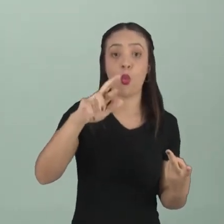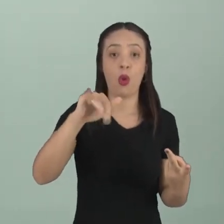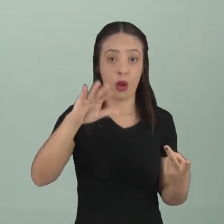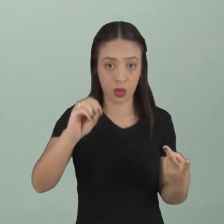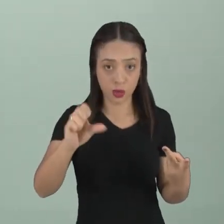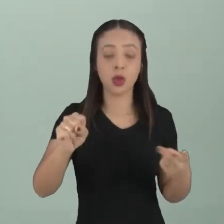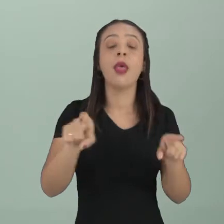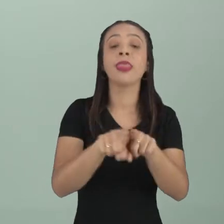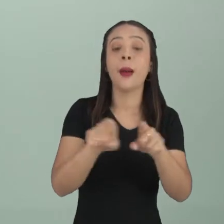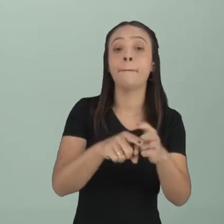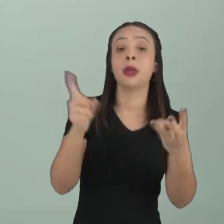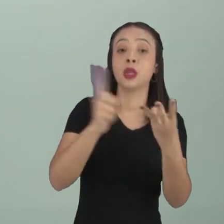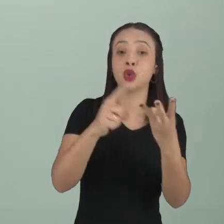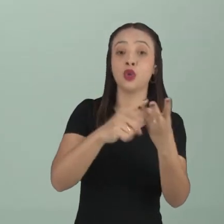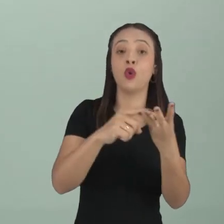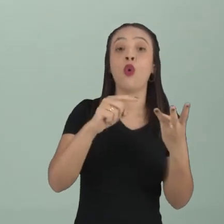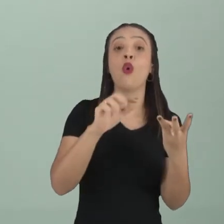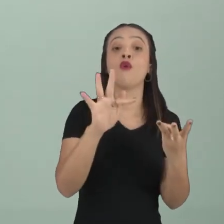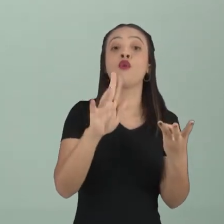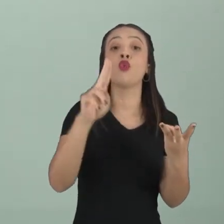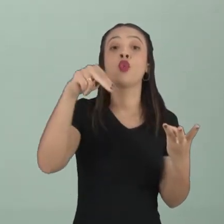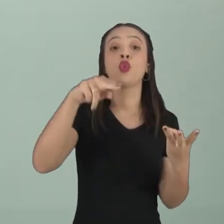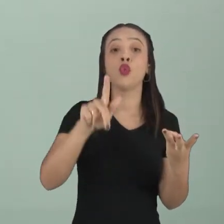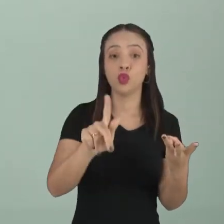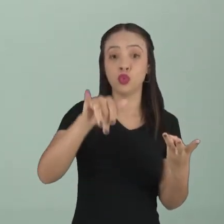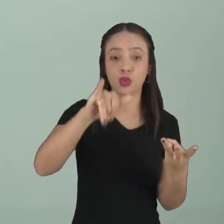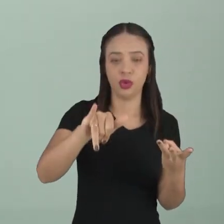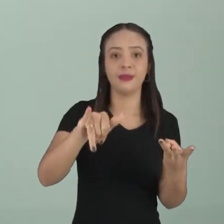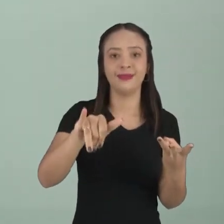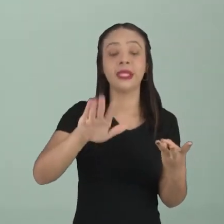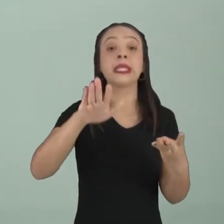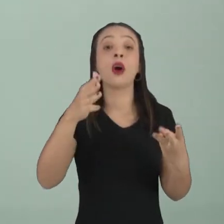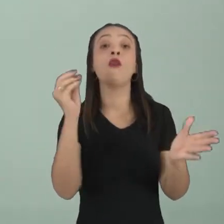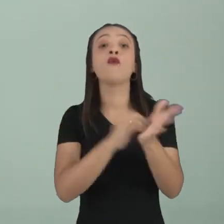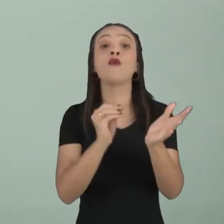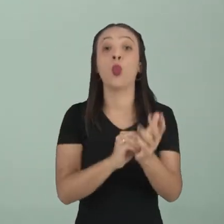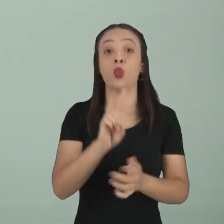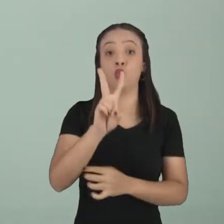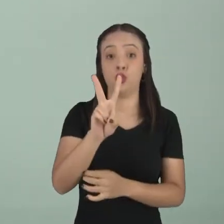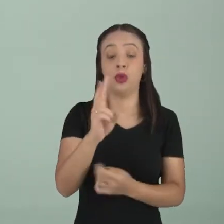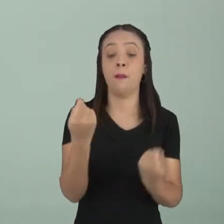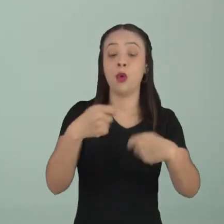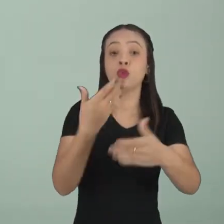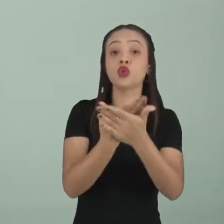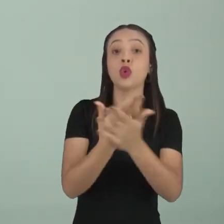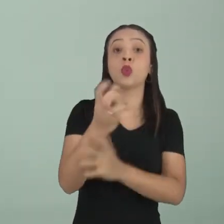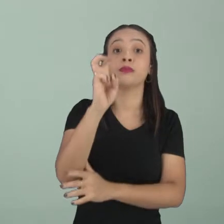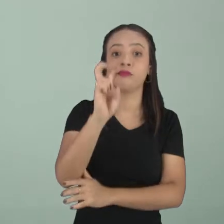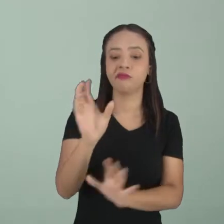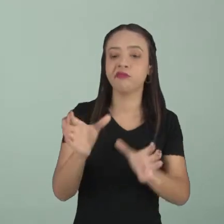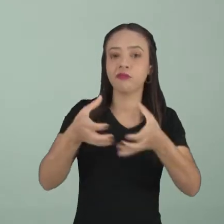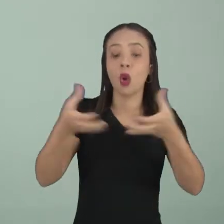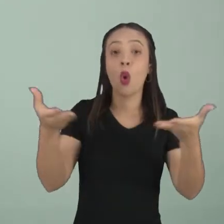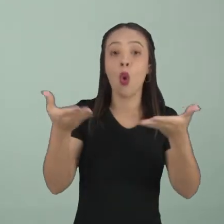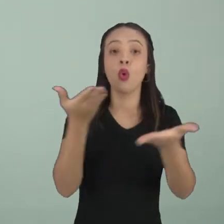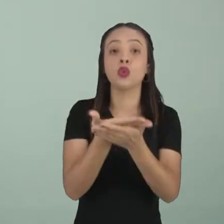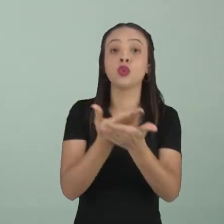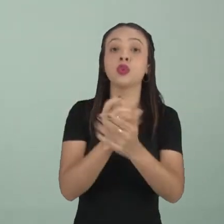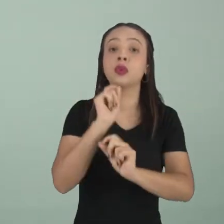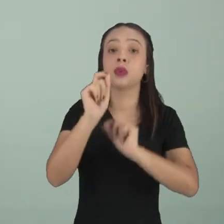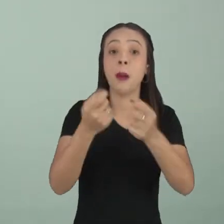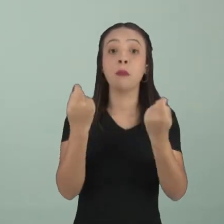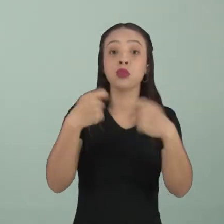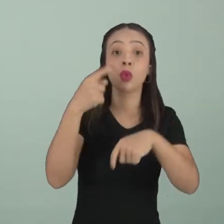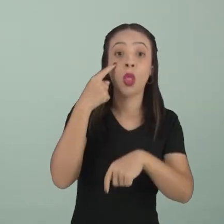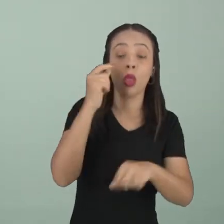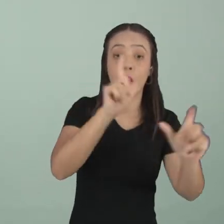E reino funge, que é o reino dos fungos. Ainda falta 2 para a gente estudar os 5. Na aula de hoje nós vamos estudar, como